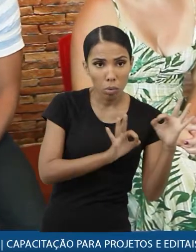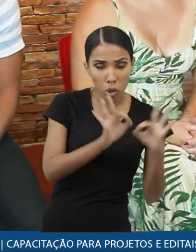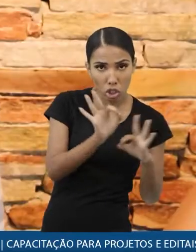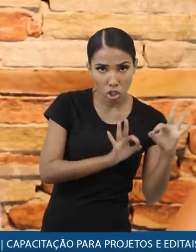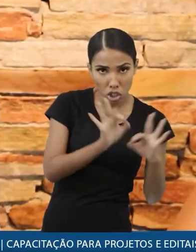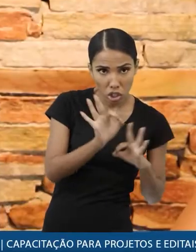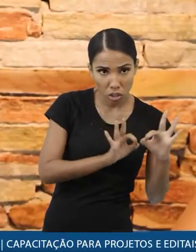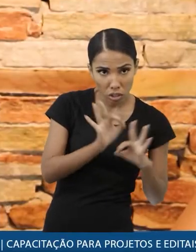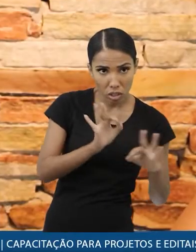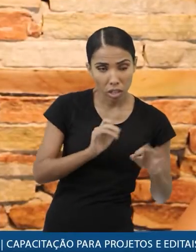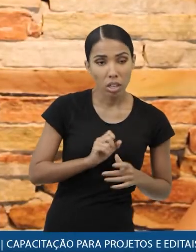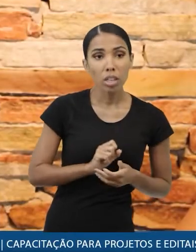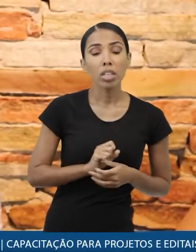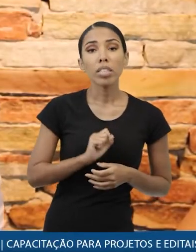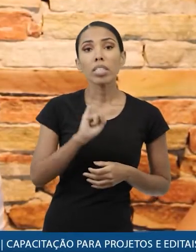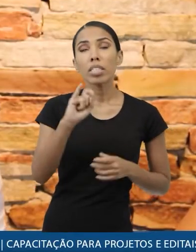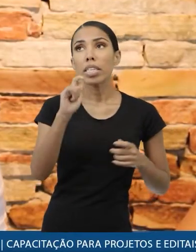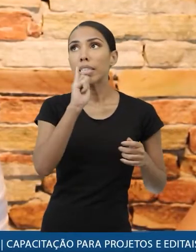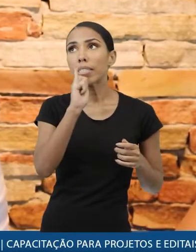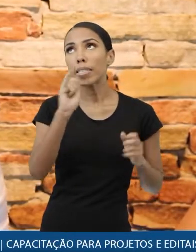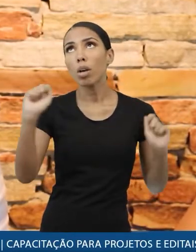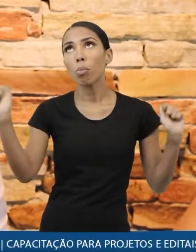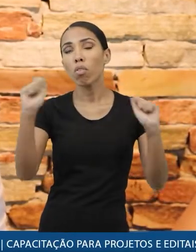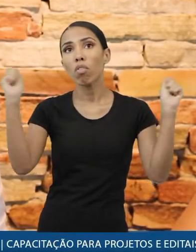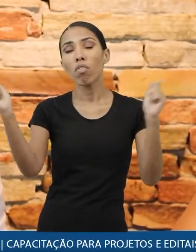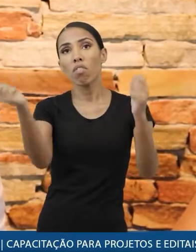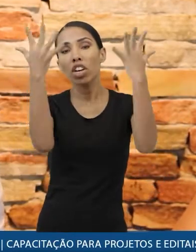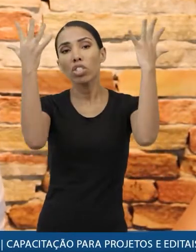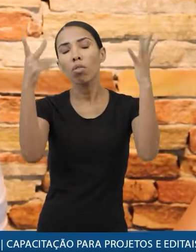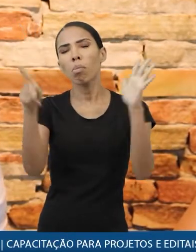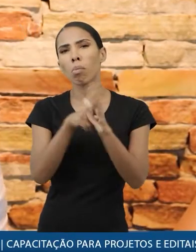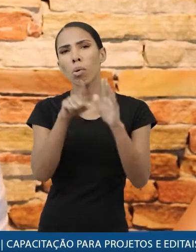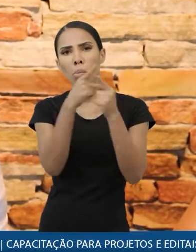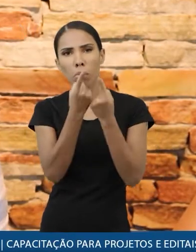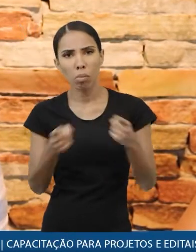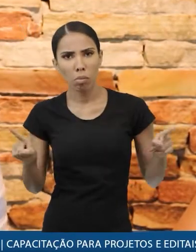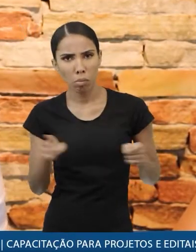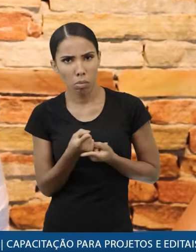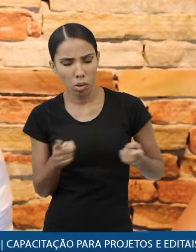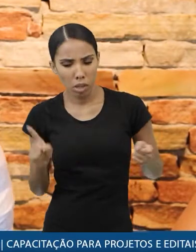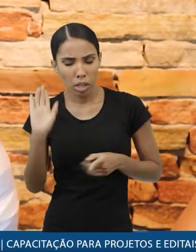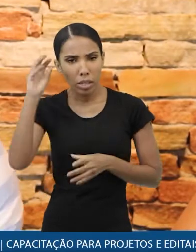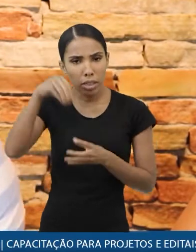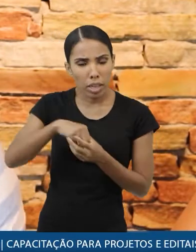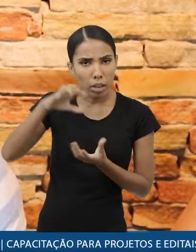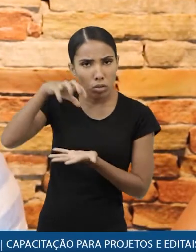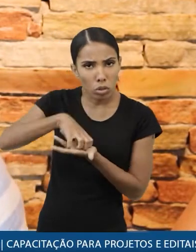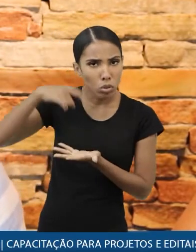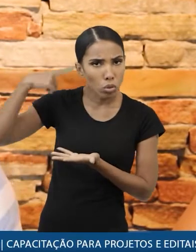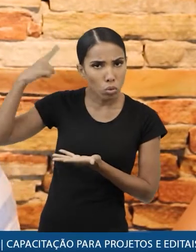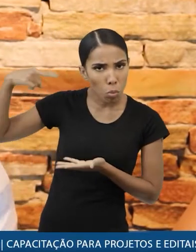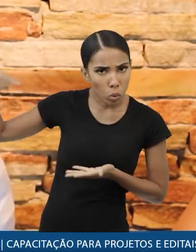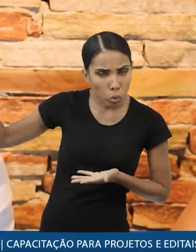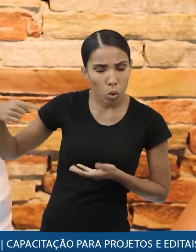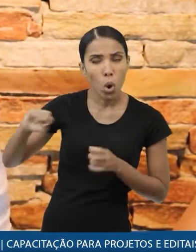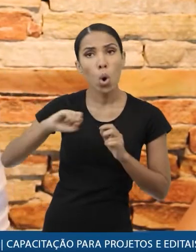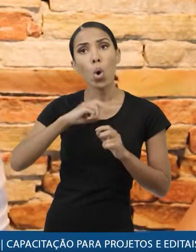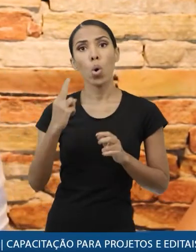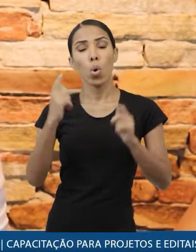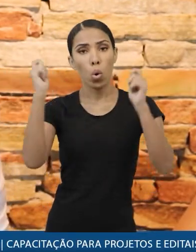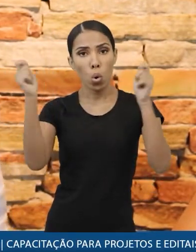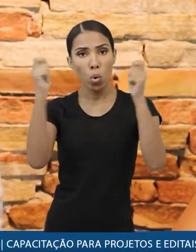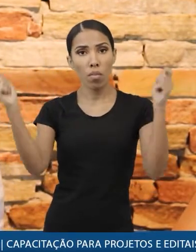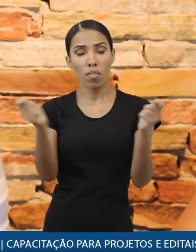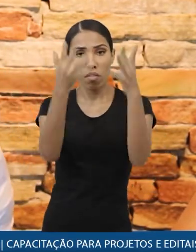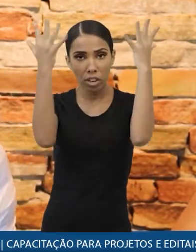de um proponente Então, se você tem um festival de música dentro de um estúdio de música, por exemplo ou se você tem um